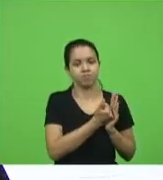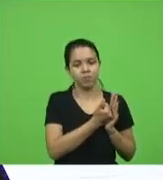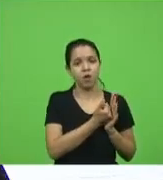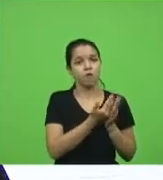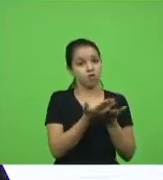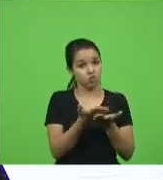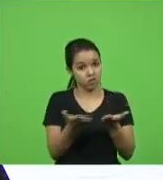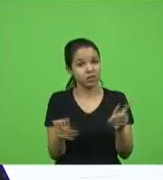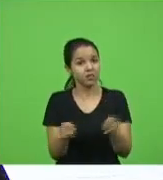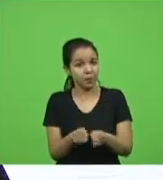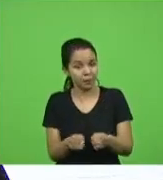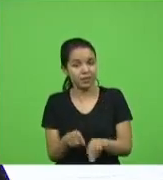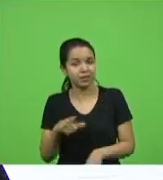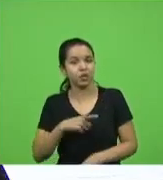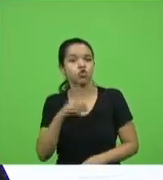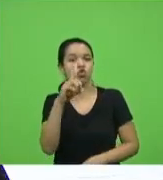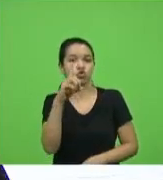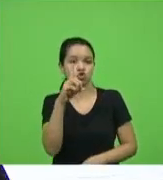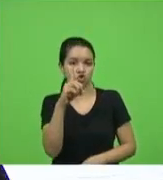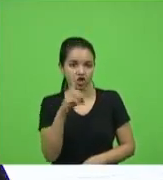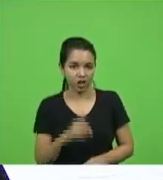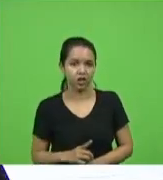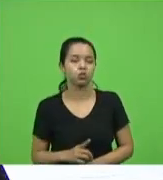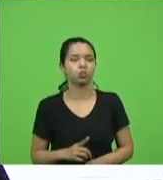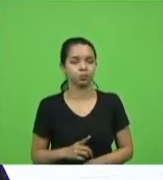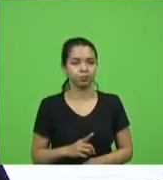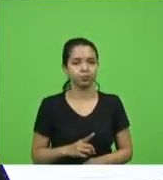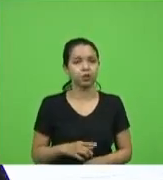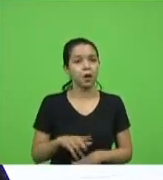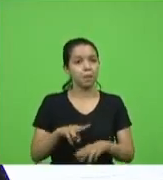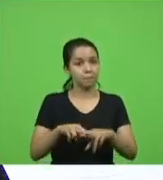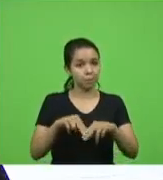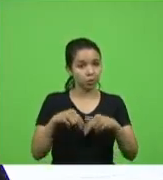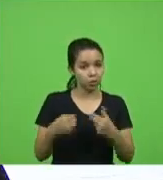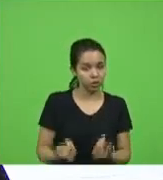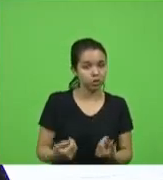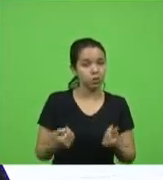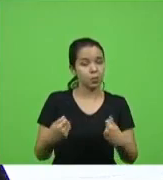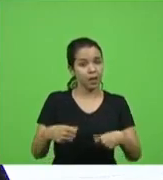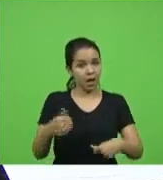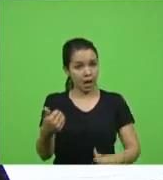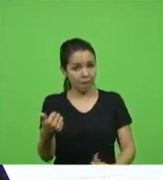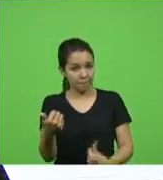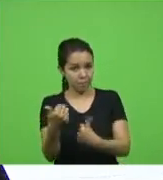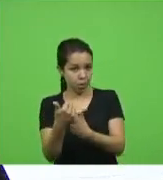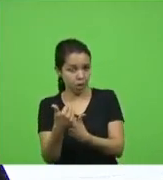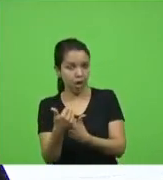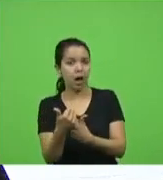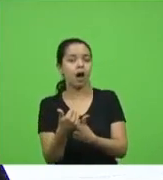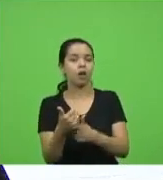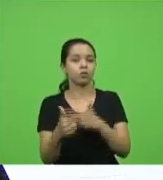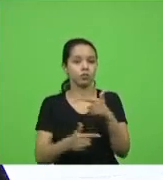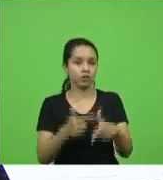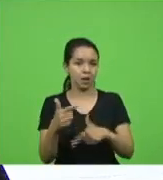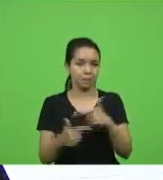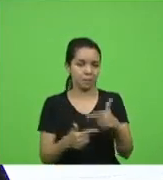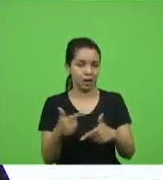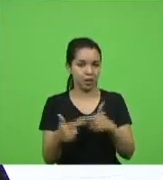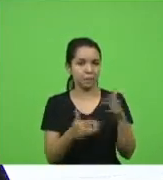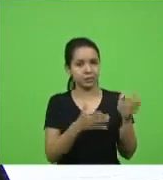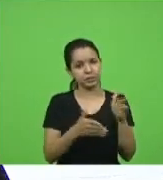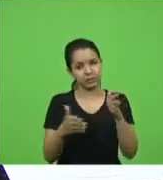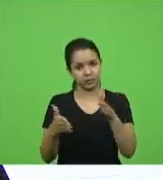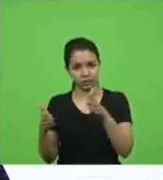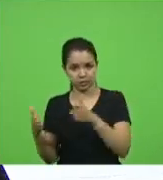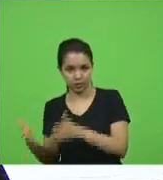têm direito a ela direito a ela por isso tem que apoiar a operação padrão que está sendo instalada pela polícia